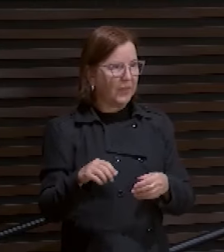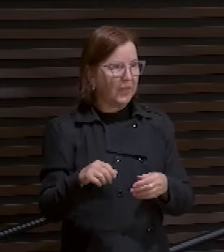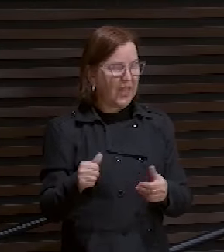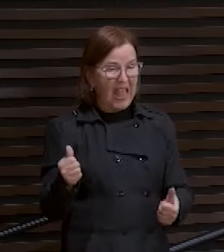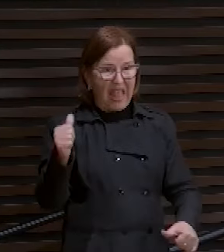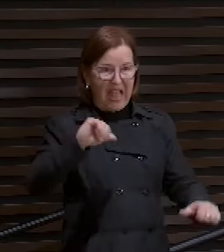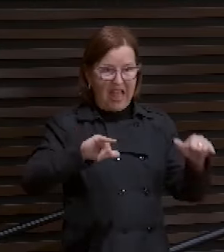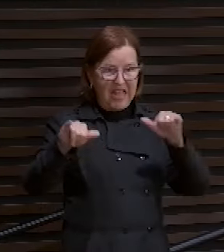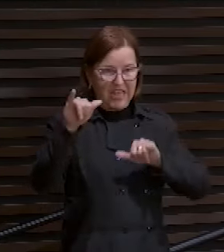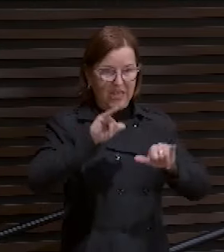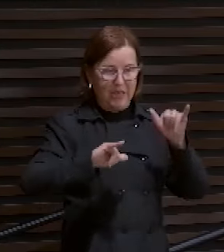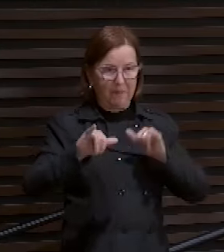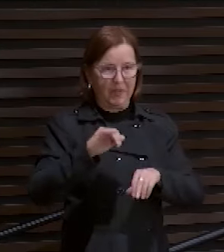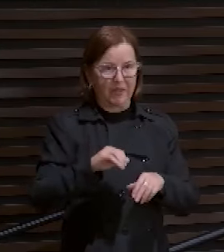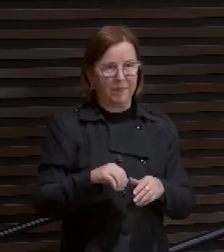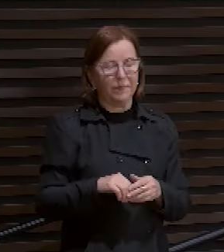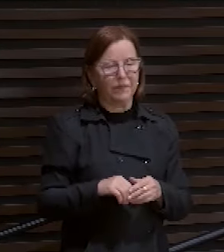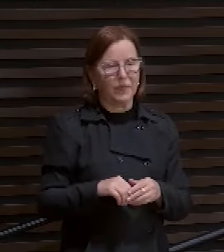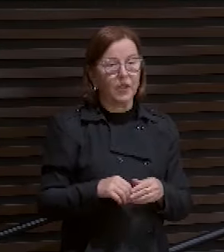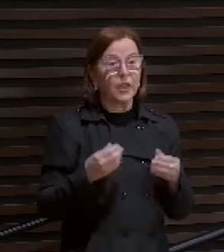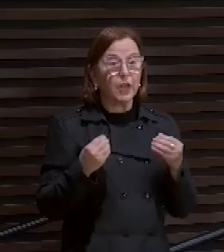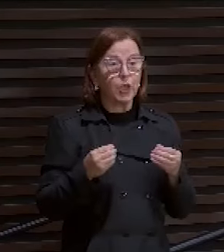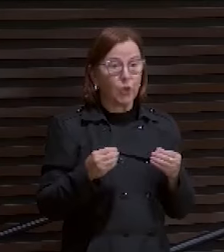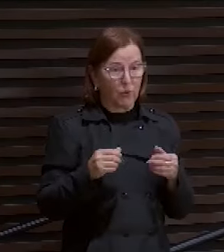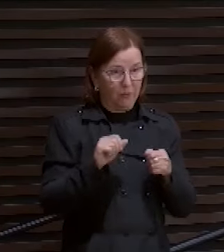como é você vai trabalhar com a depressão química?